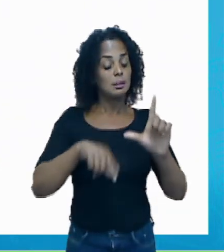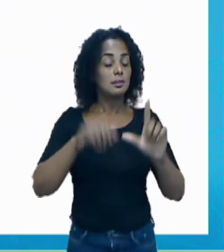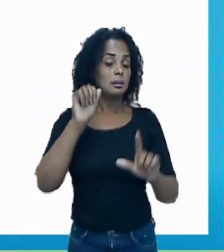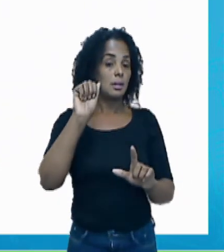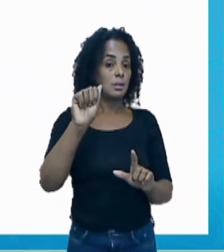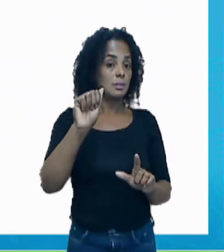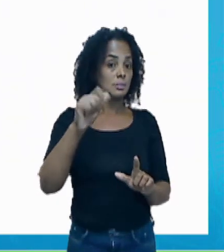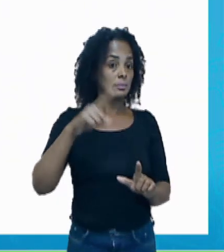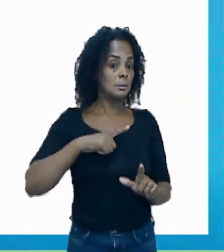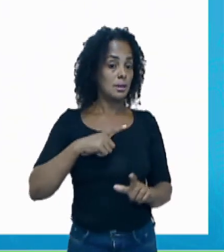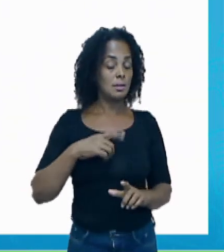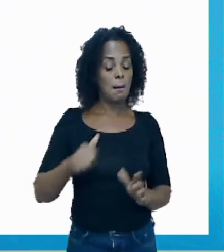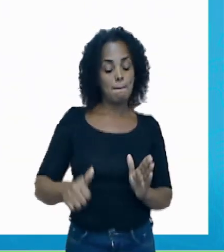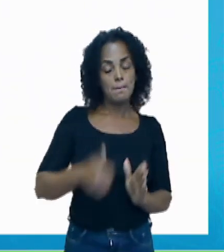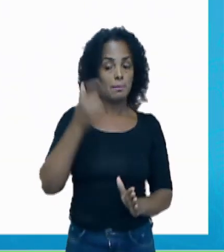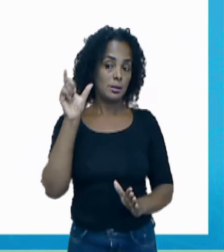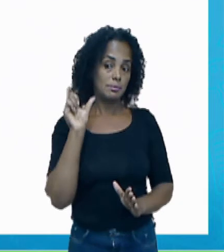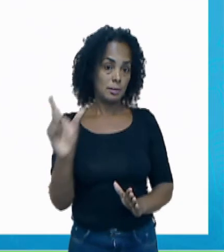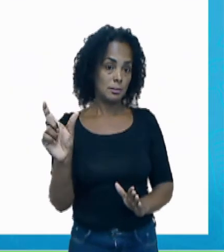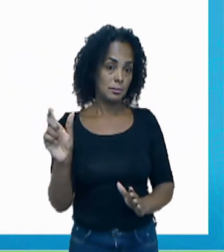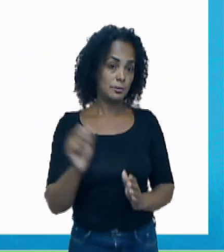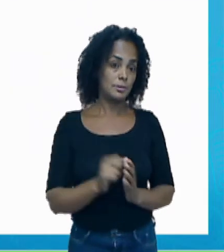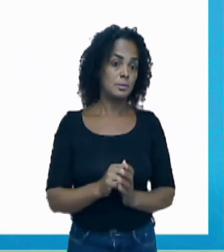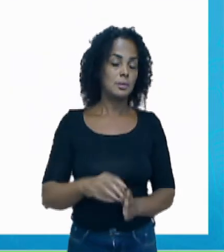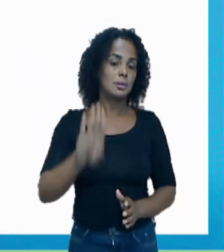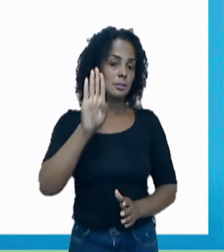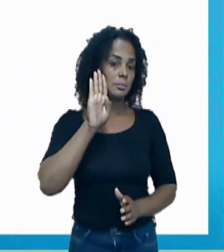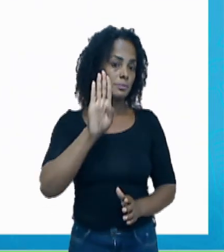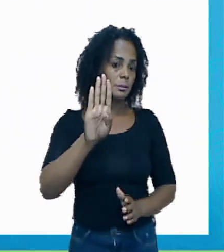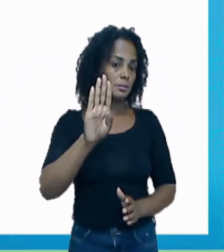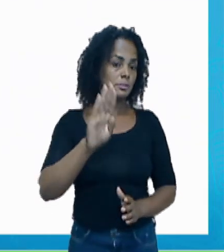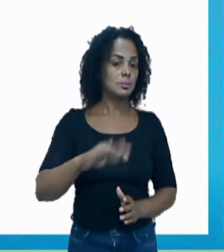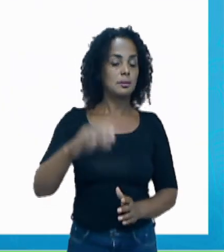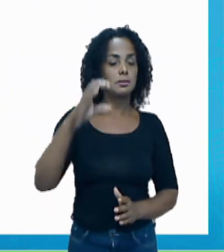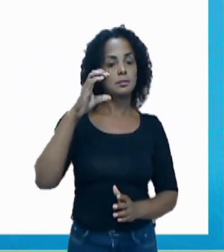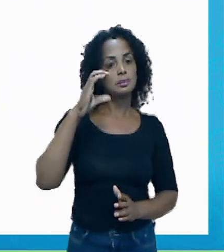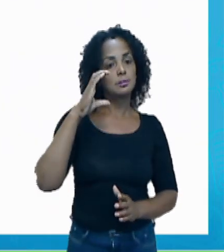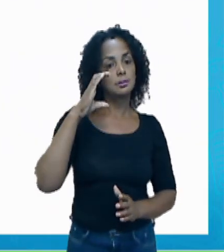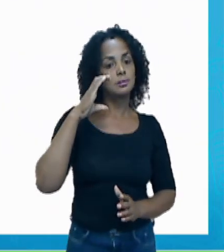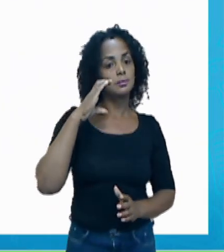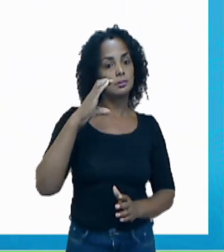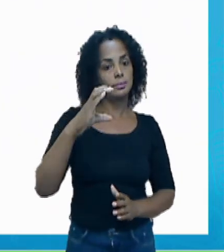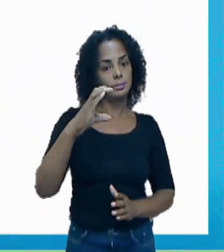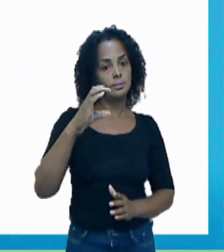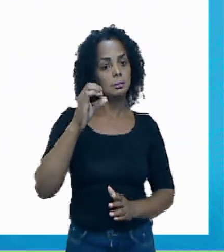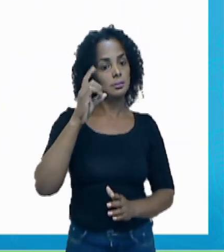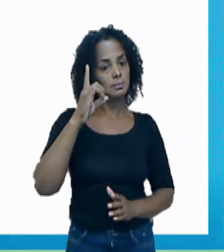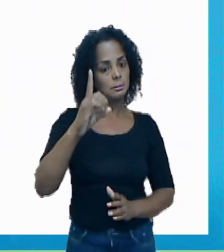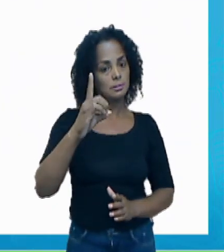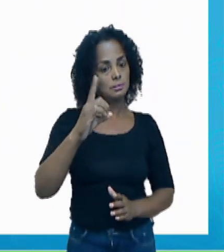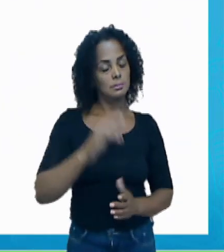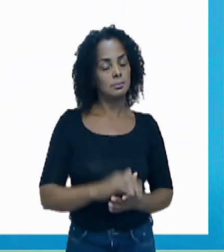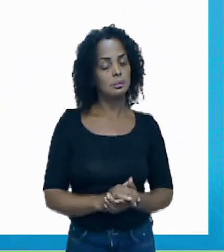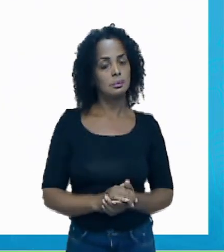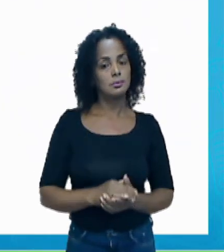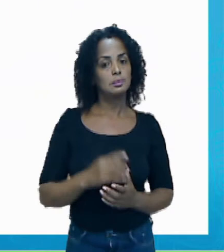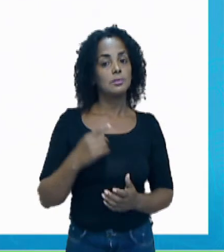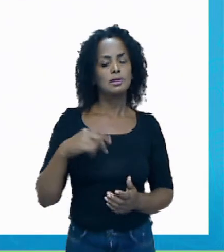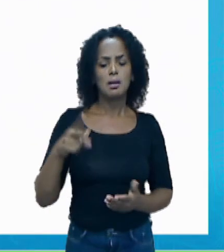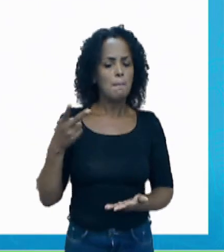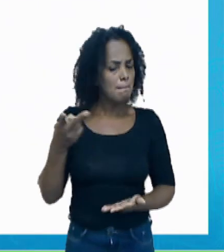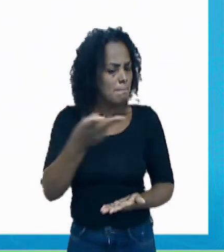Na letra B, letra C e a letra D. Você vai